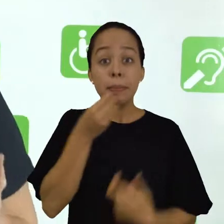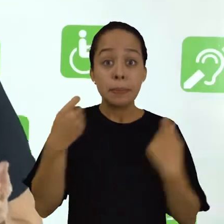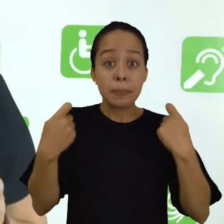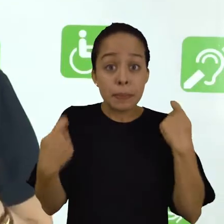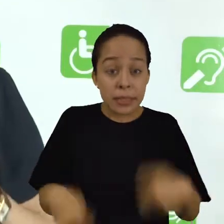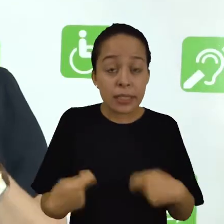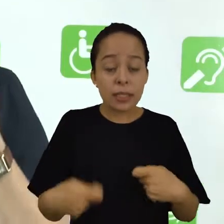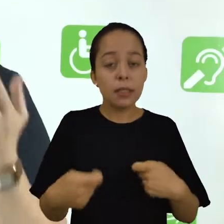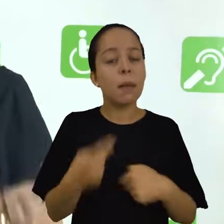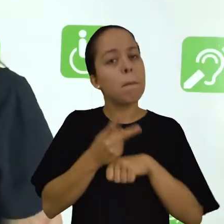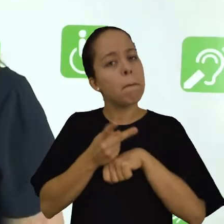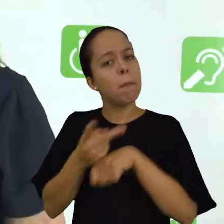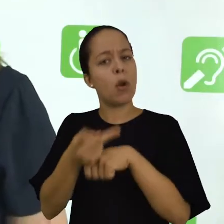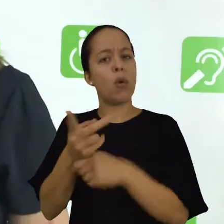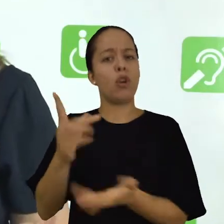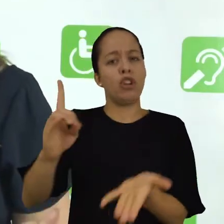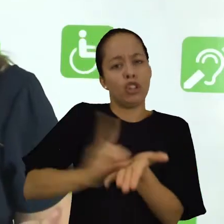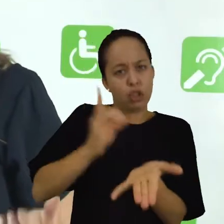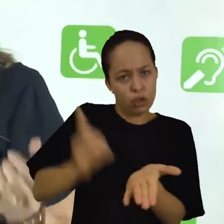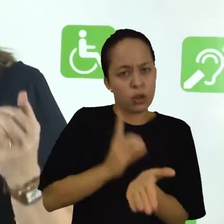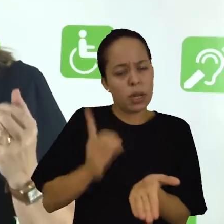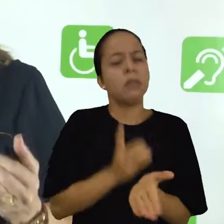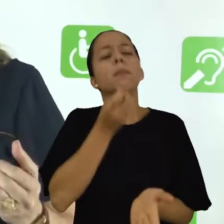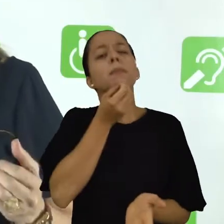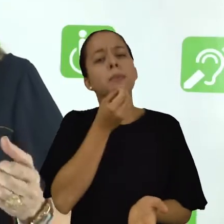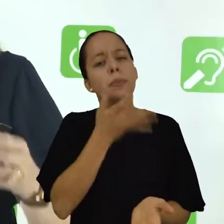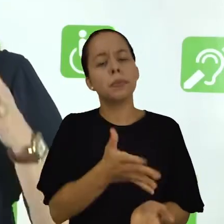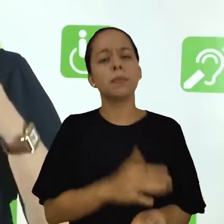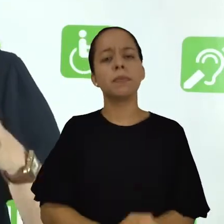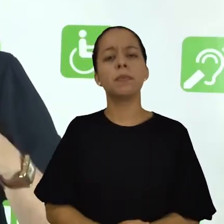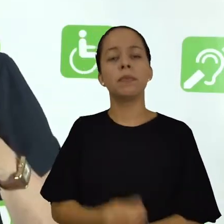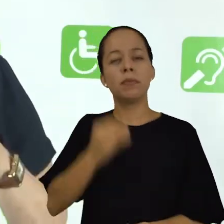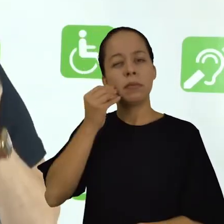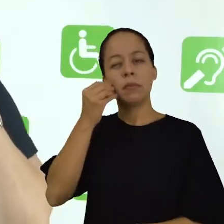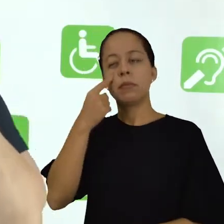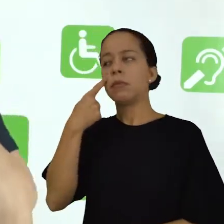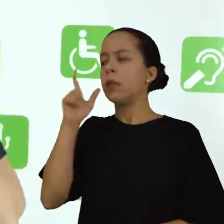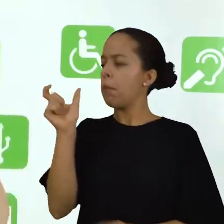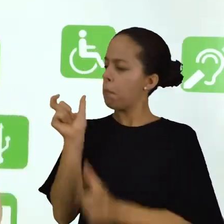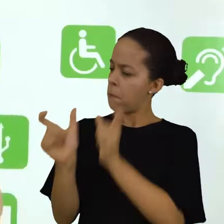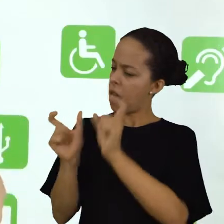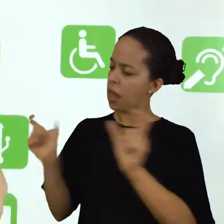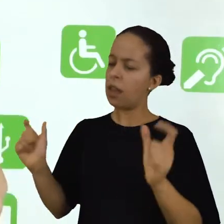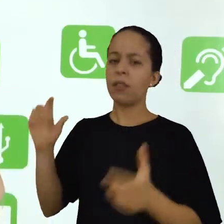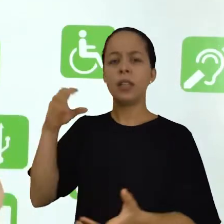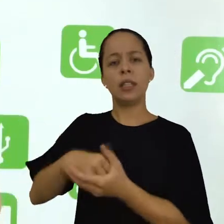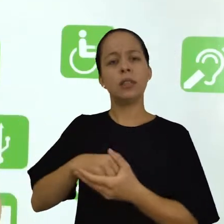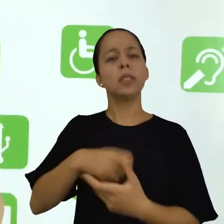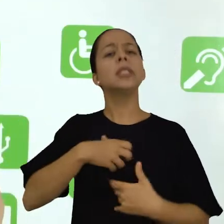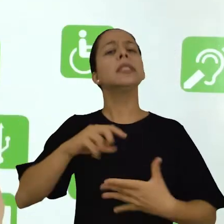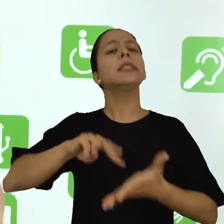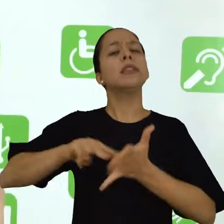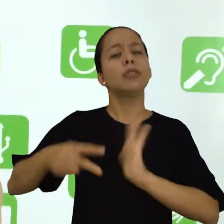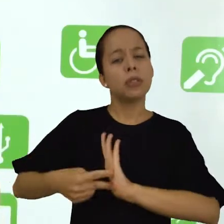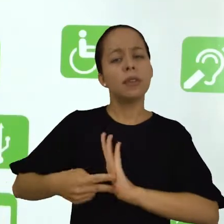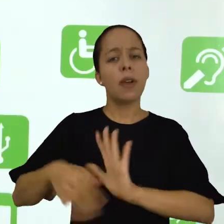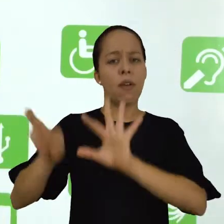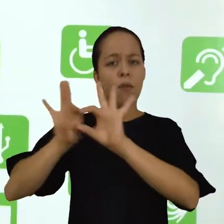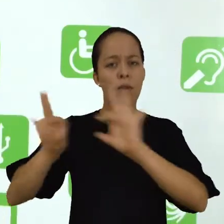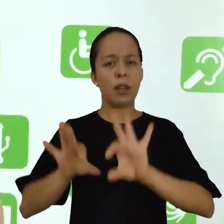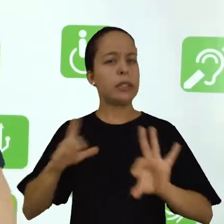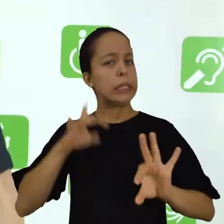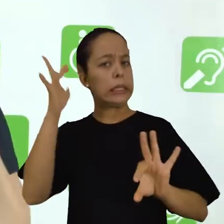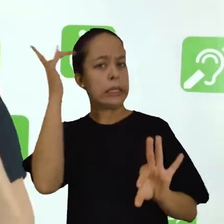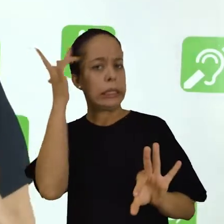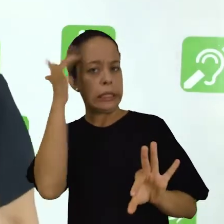Se precisar, recorra ao dicionário. Tente identificar o sentido das palavras, o sentido